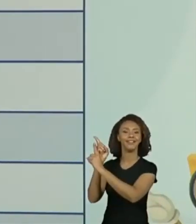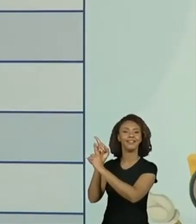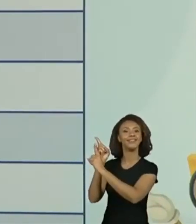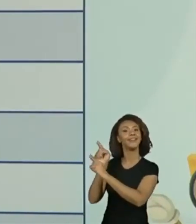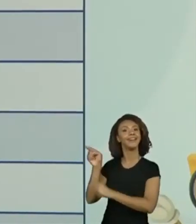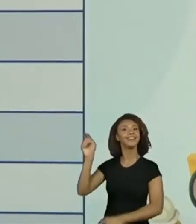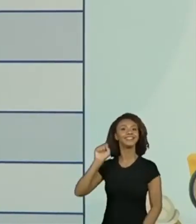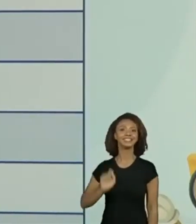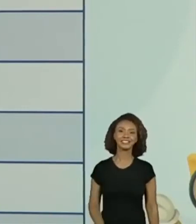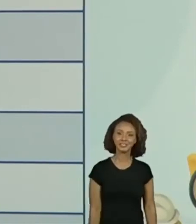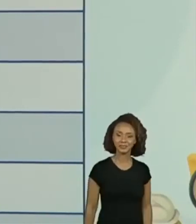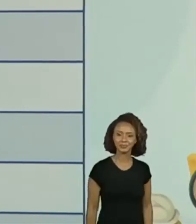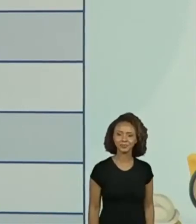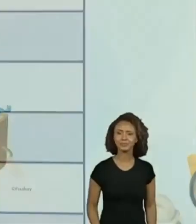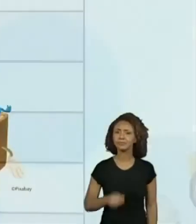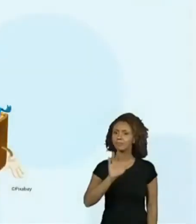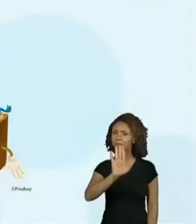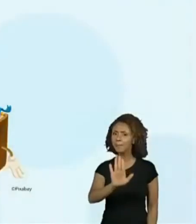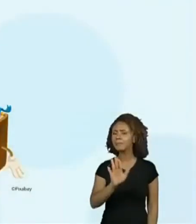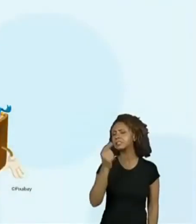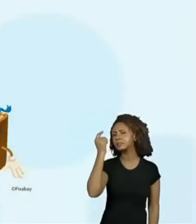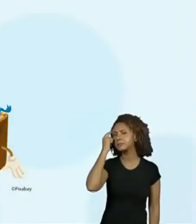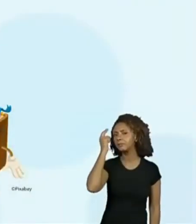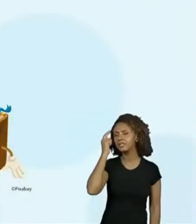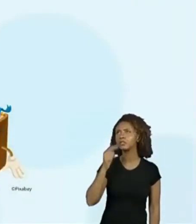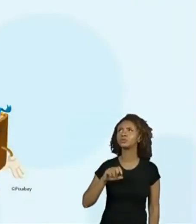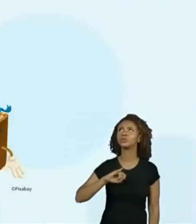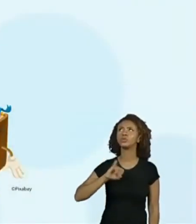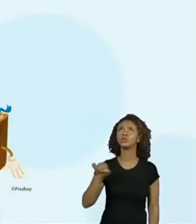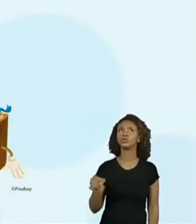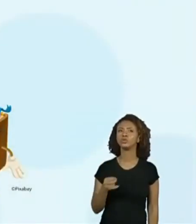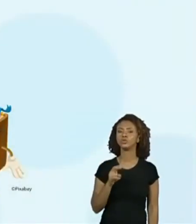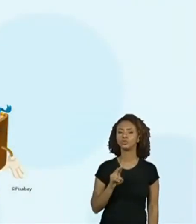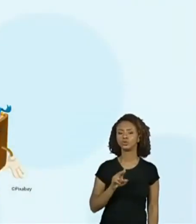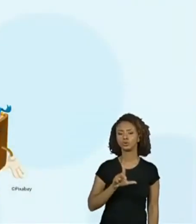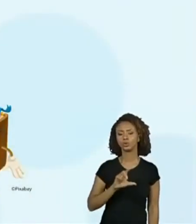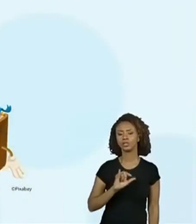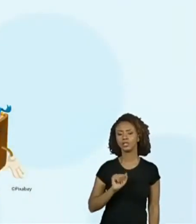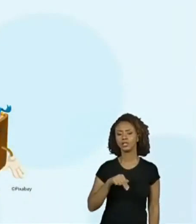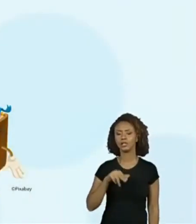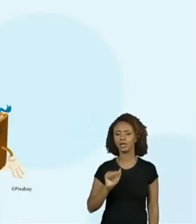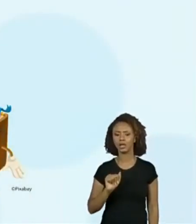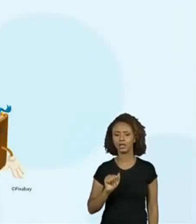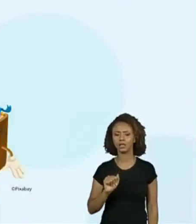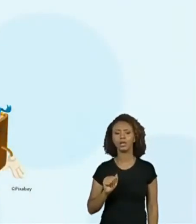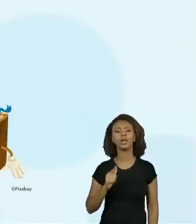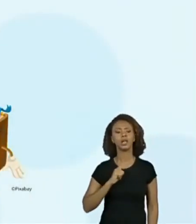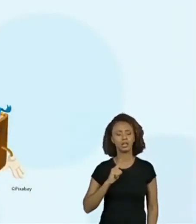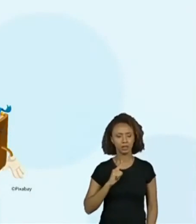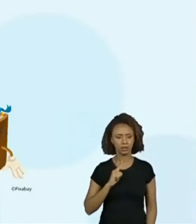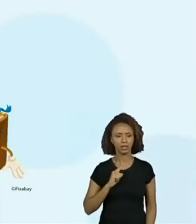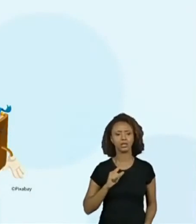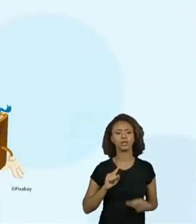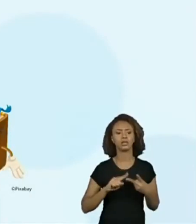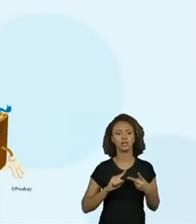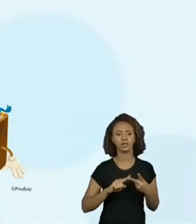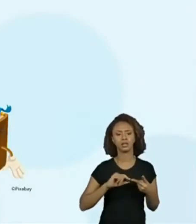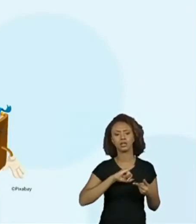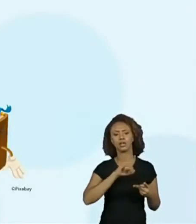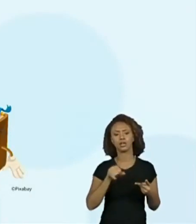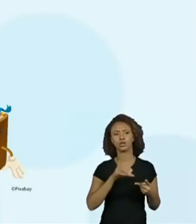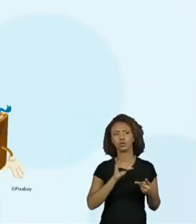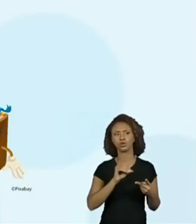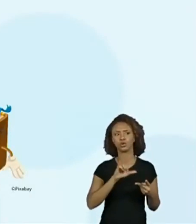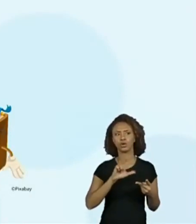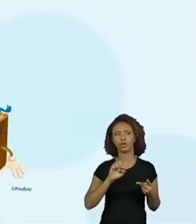Estava aqui. Mas quando a gente pensa no nome da Juliana pela primeira letra, gente encontra o do Joelse e da Joyce. Exatamente. Então, a gente tem que